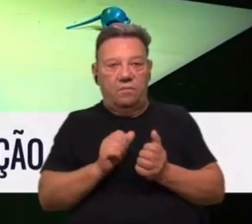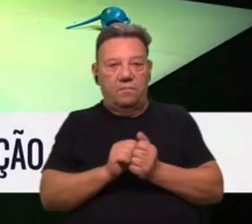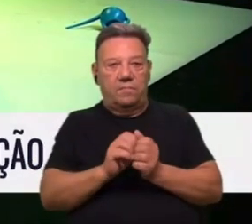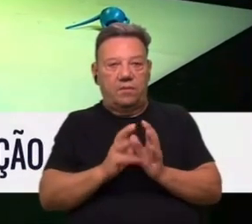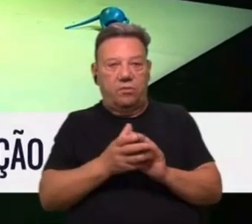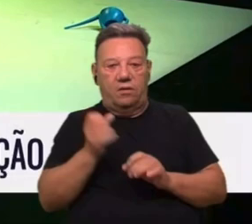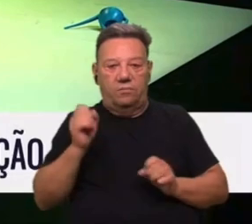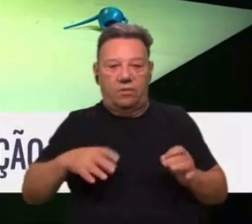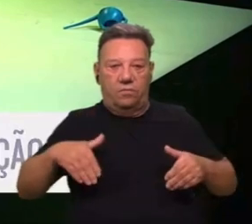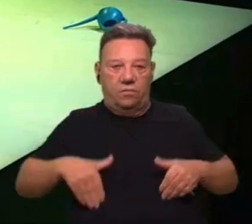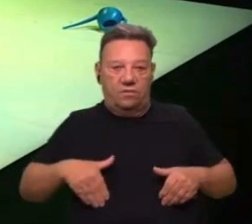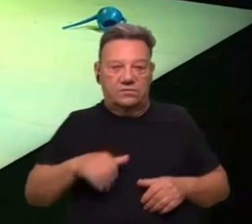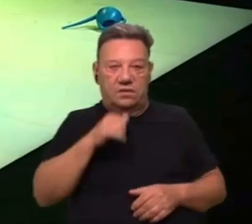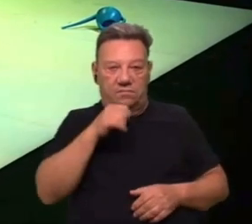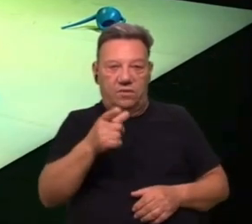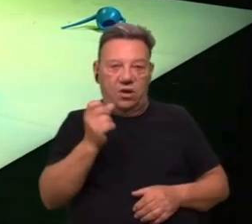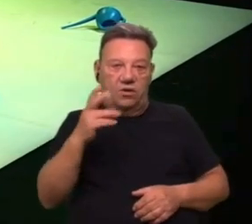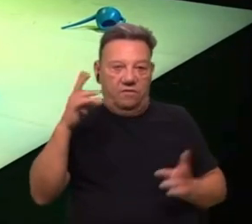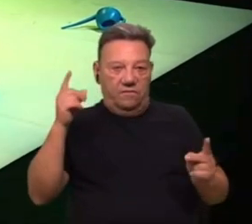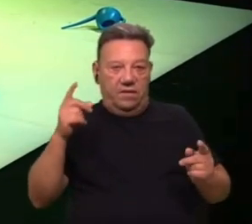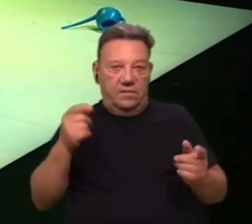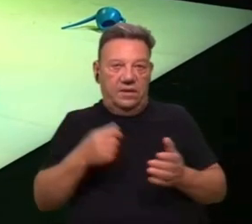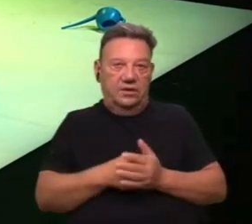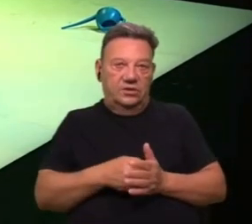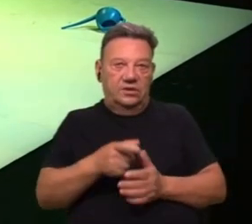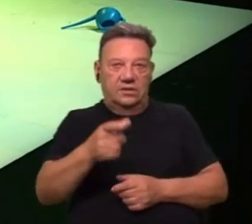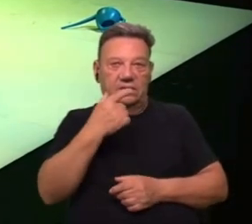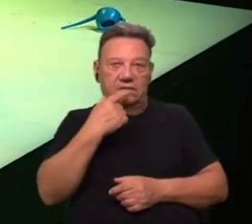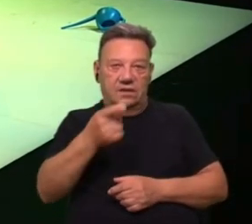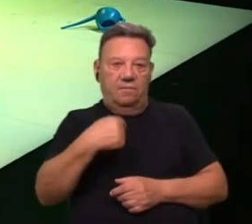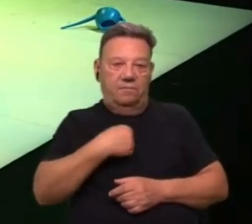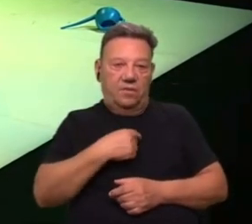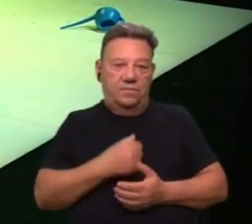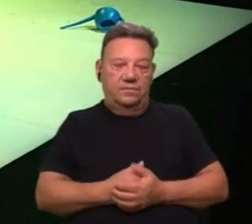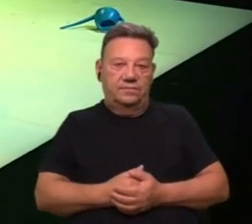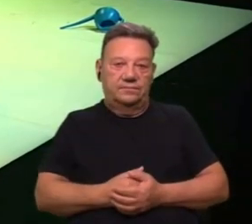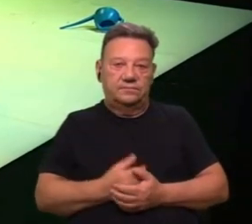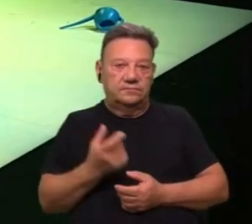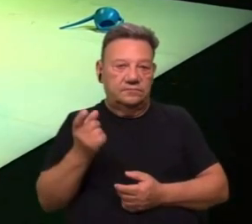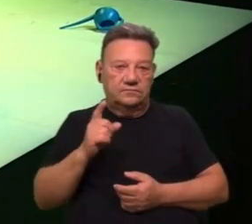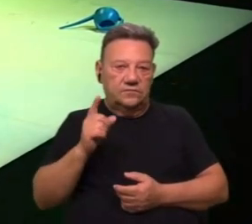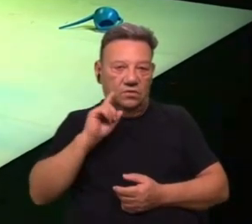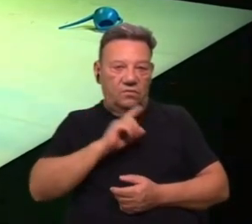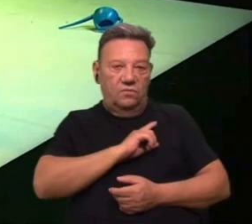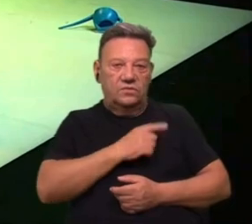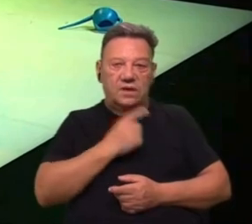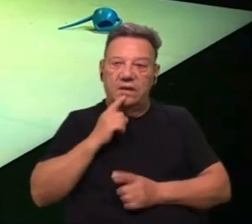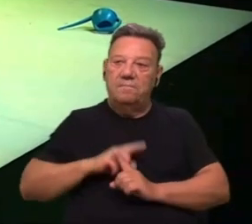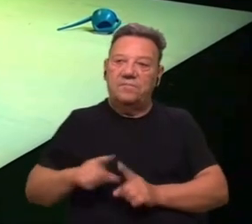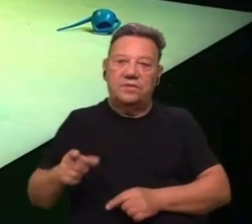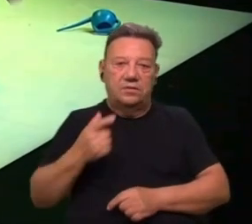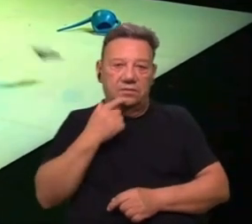bolsos. Deve ser uma nova brincadeira, dizes a ti próprio. Mas não ousas impedi-los.